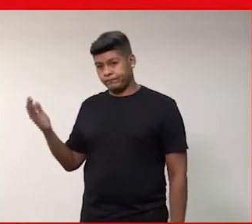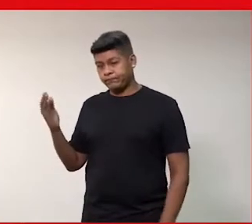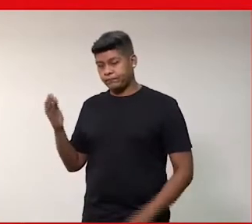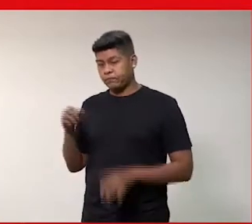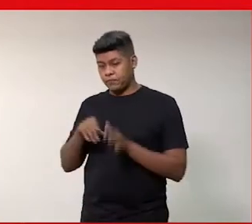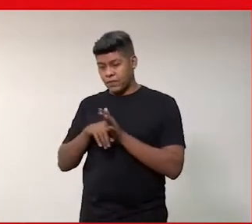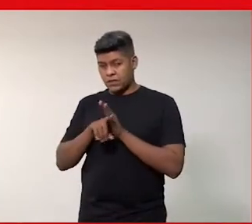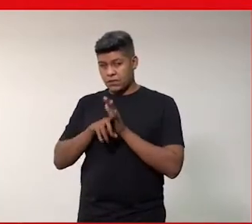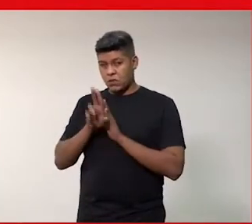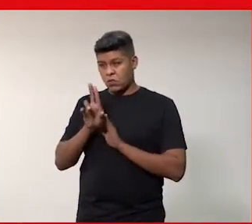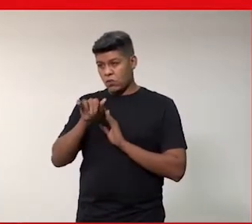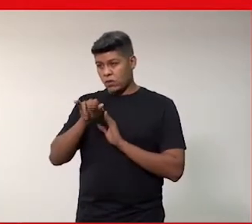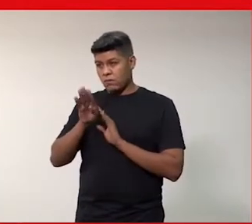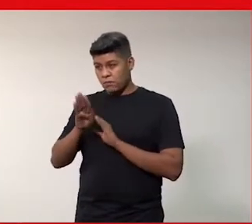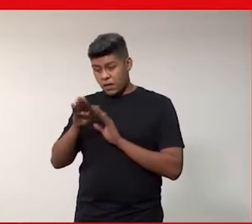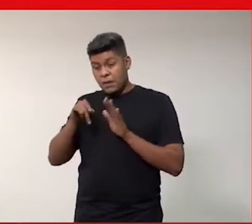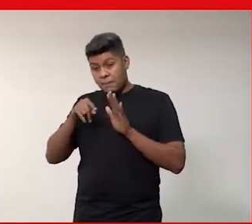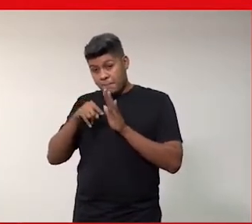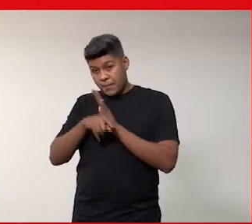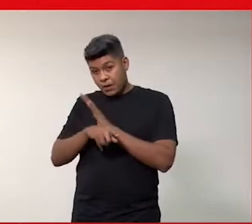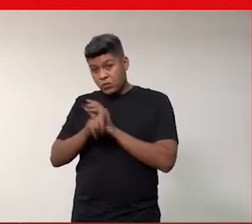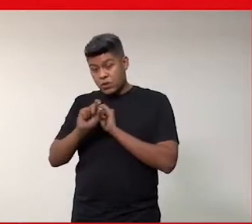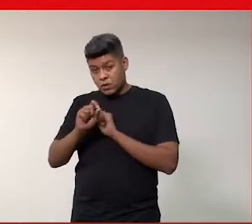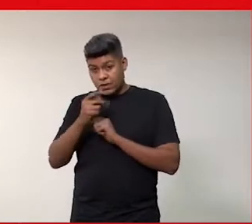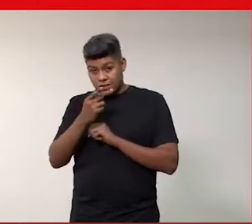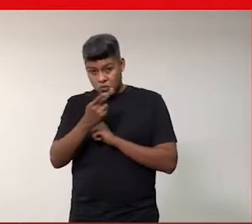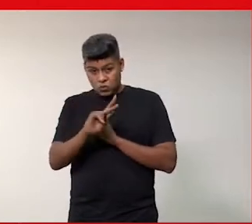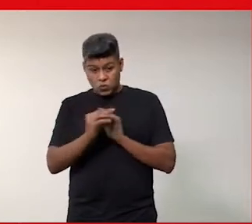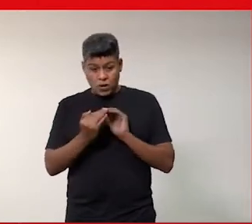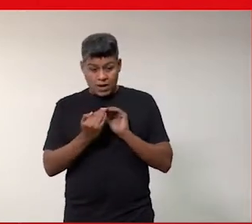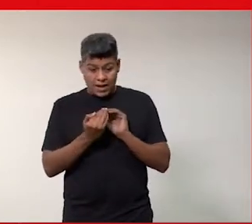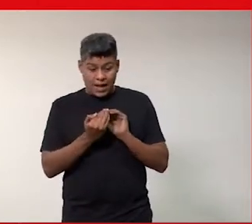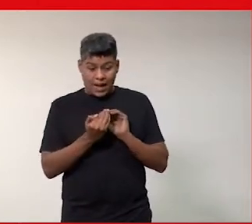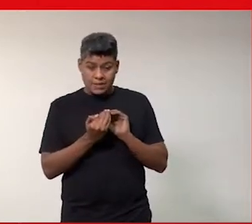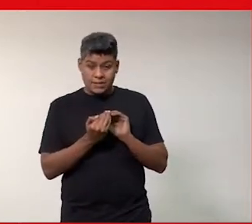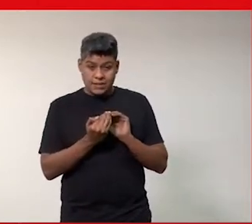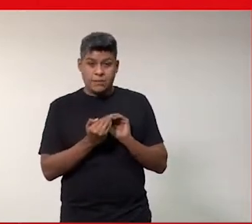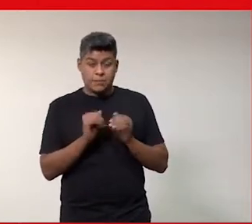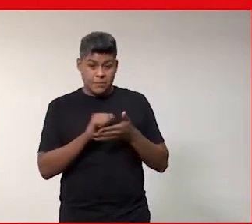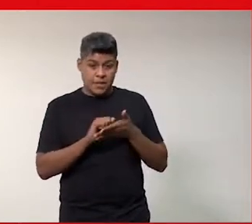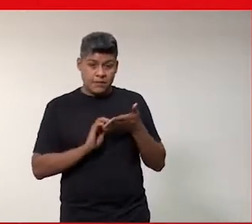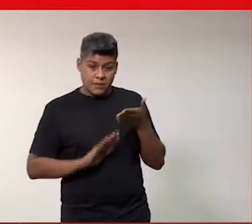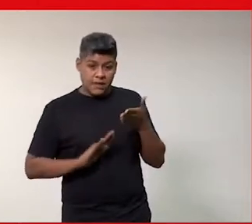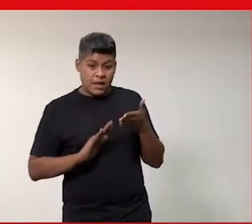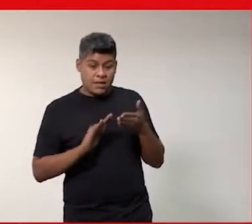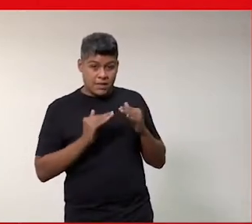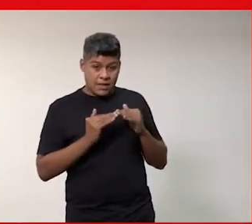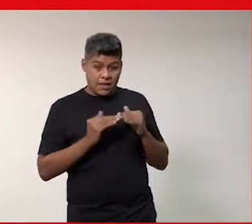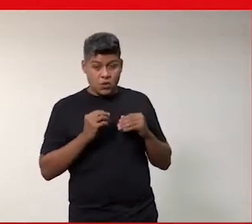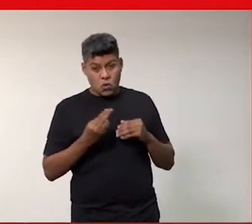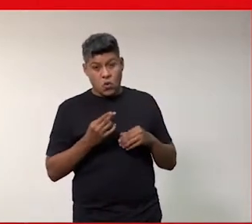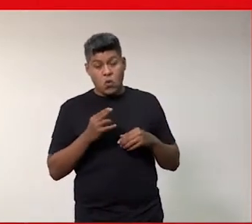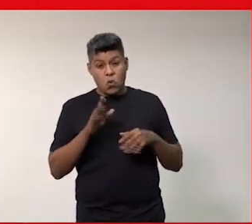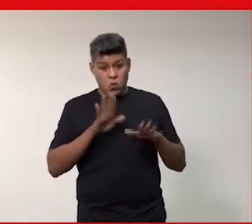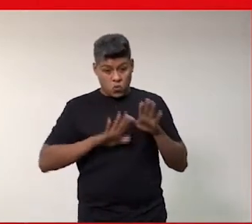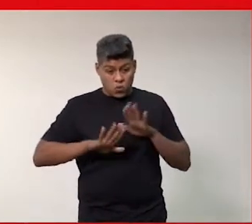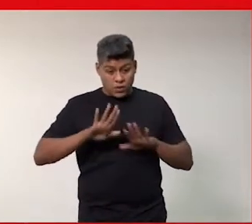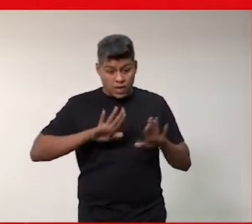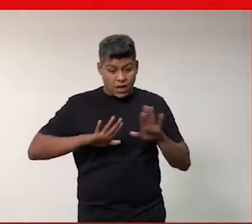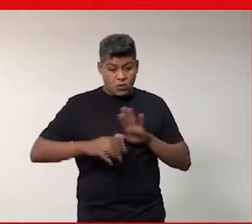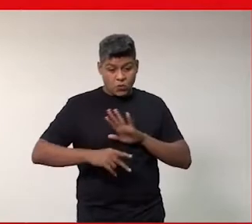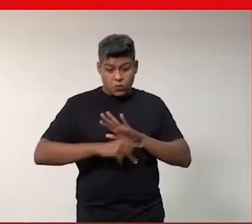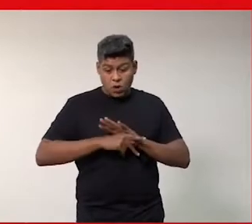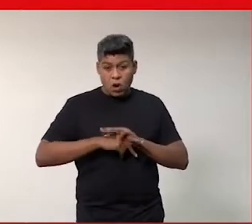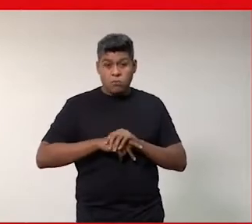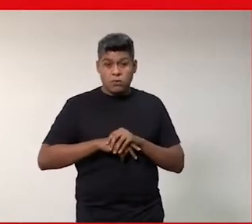NB, foi perguntado, na sua casa, as tarefas domésticas ou o cuidado com os dependentes, na